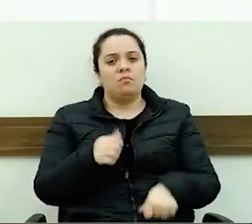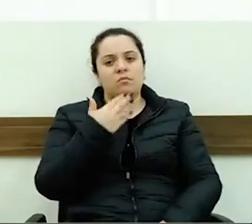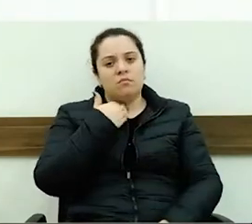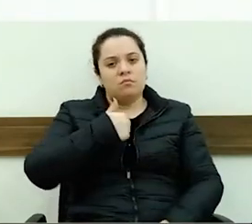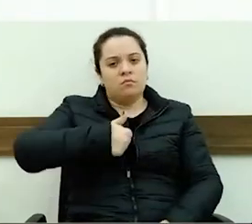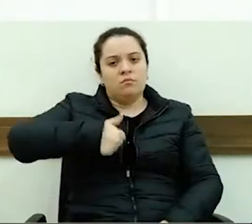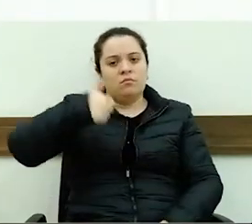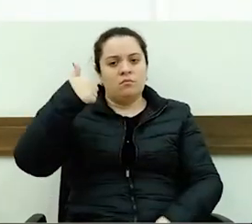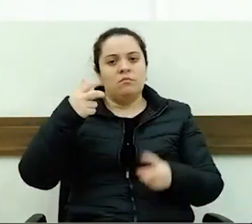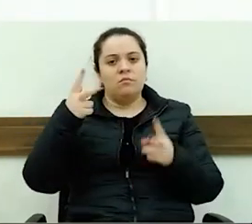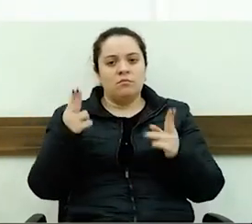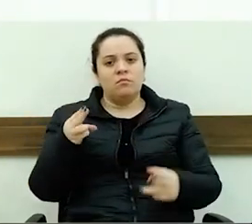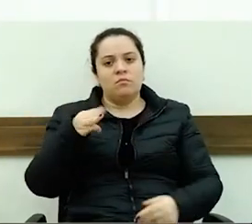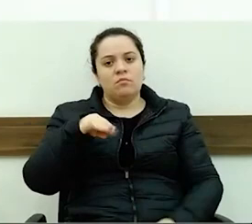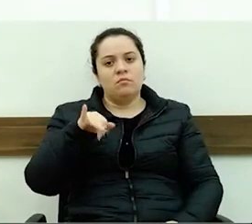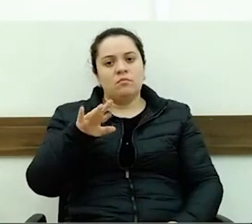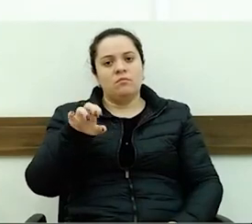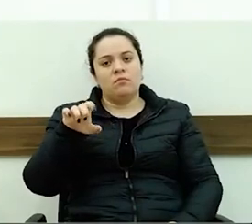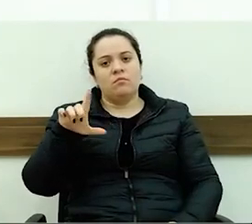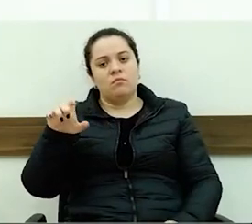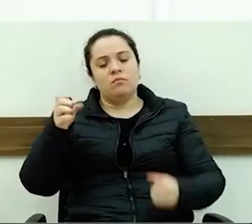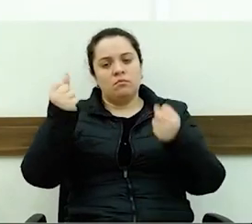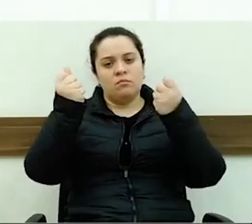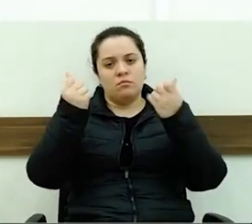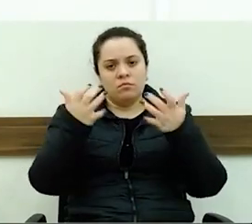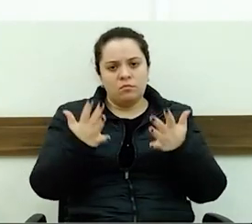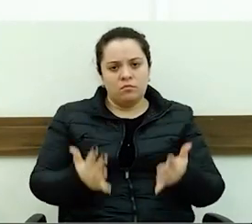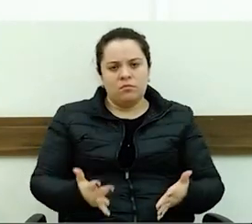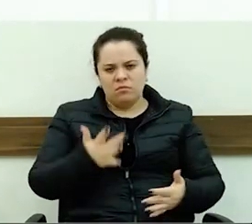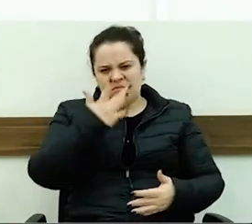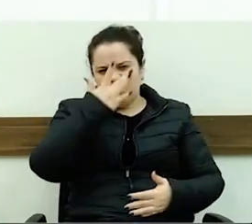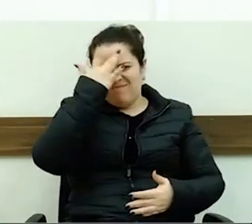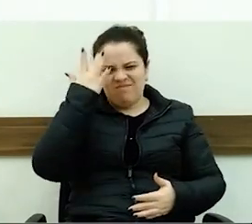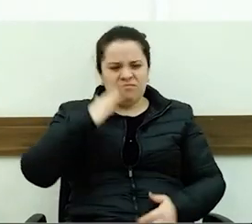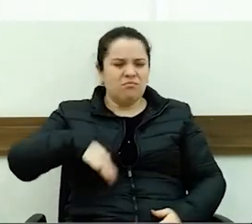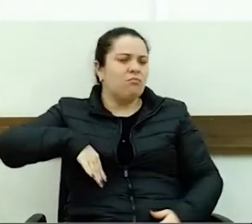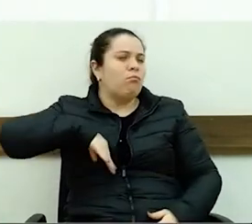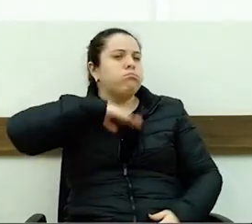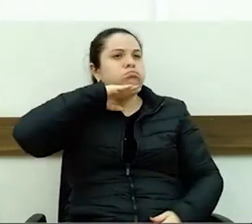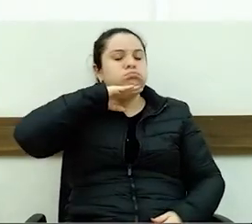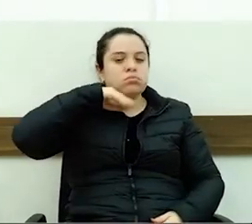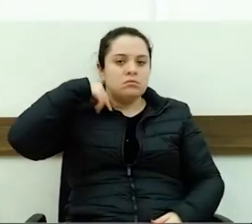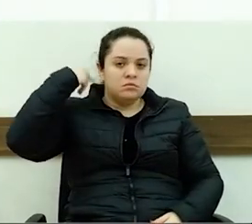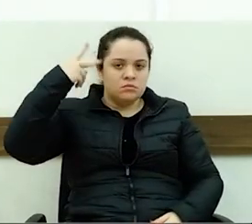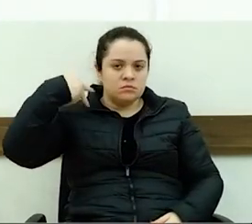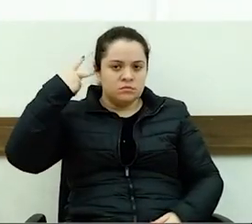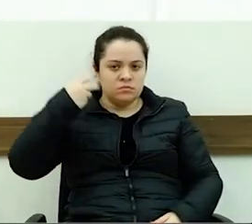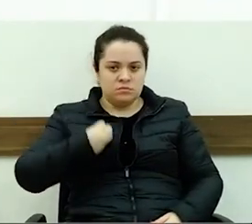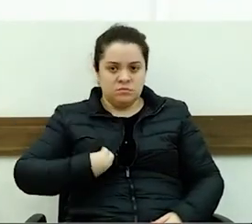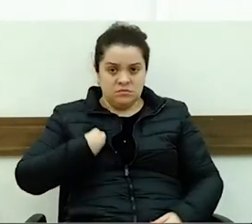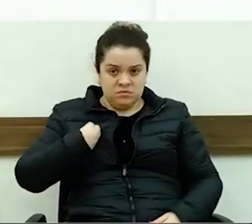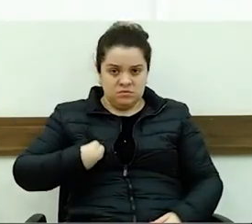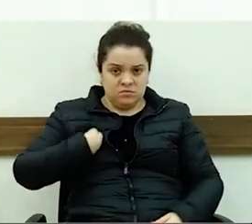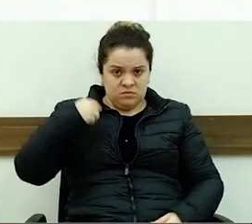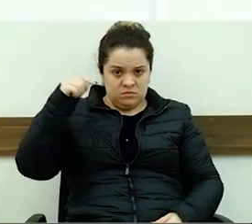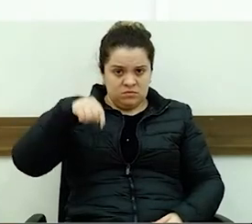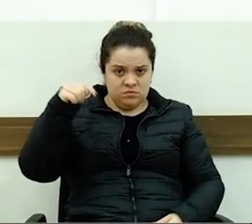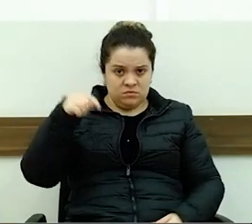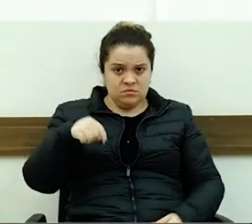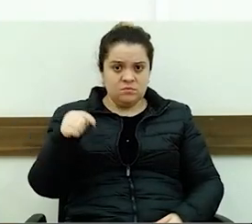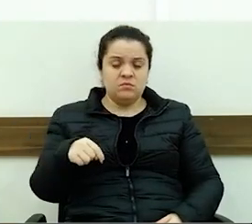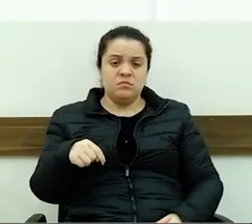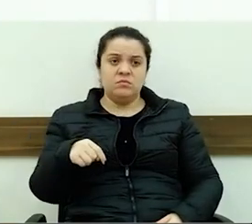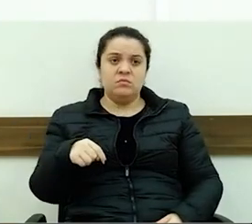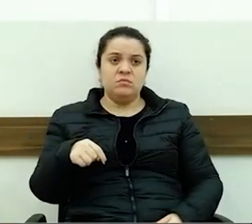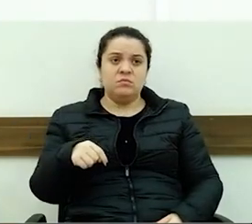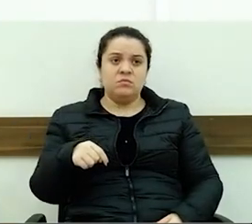a vereadora Emilele disse, que eu digo sempre aqui, o dia que eu me enjoar de ser vereador, de estar nessa Casa de Leis, vereador Givanildo,